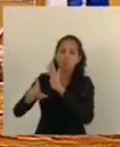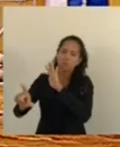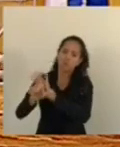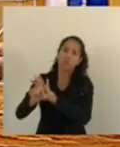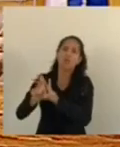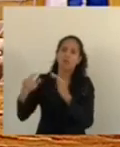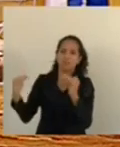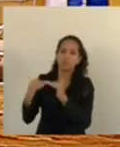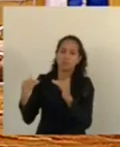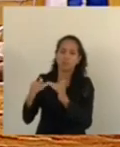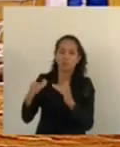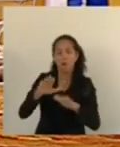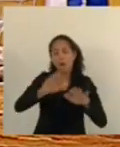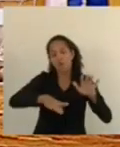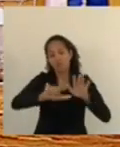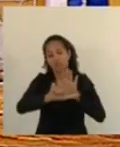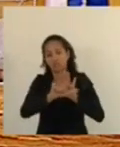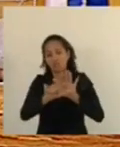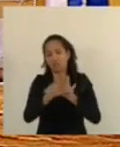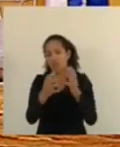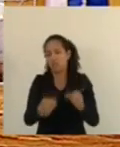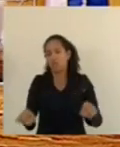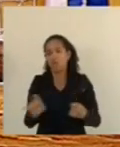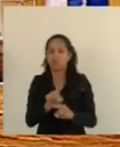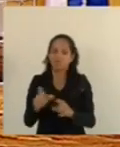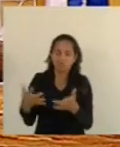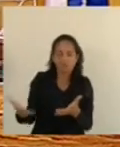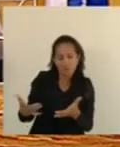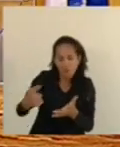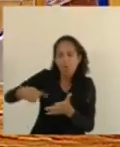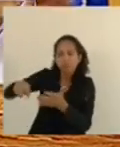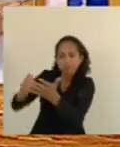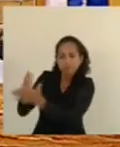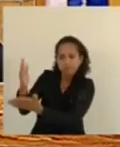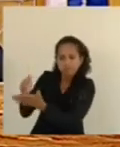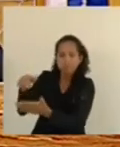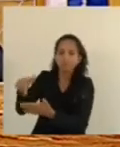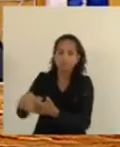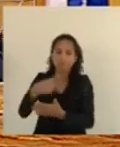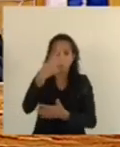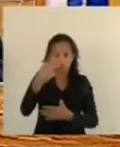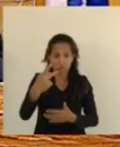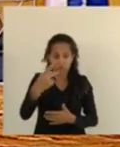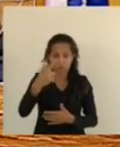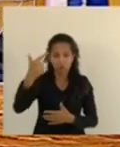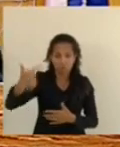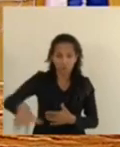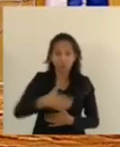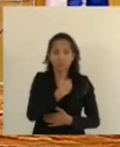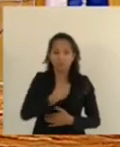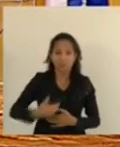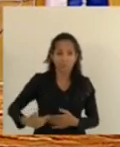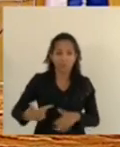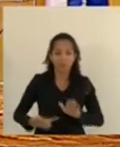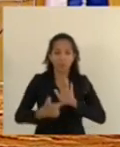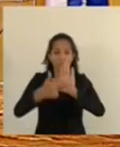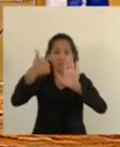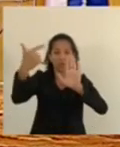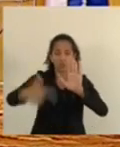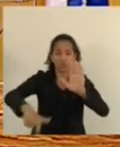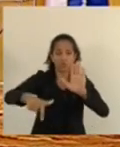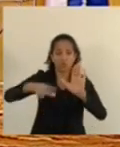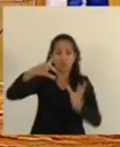nega essa condição. Então, mais uma vez, presidente, só para encerrar, mostrar mais uma vez o